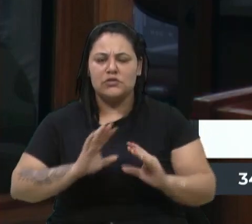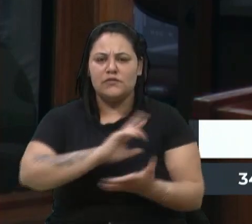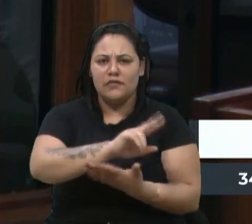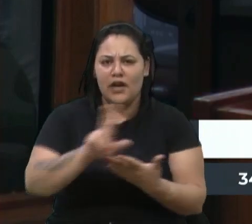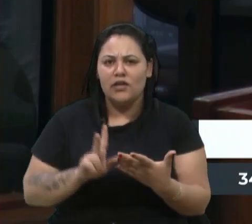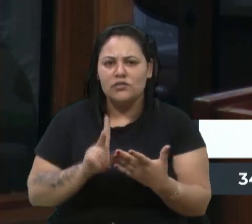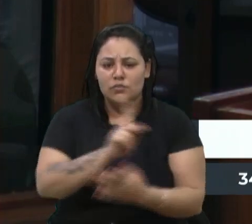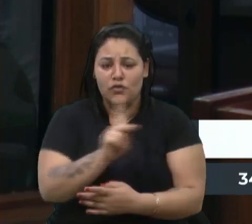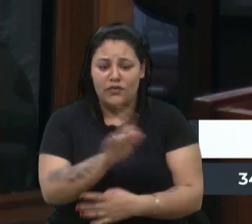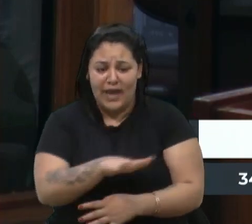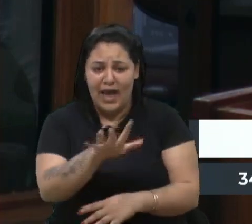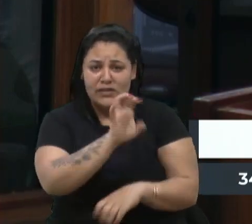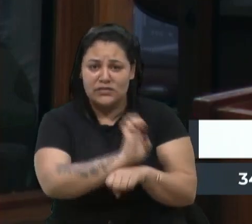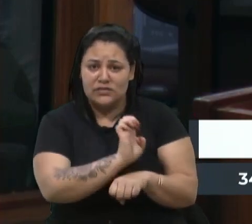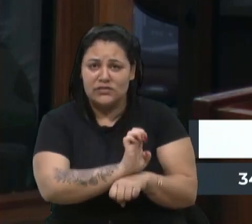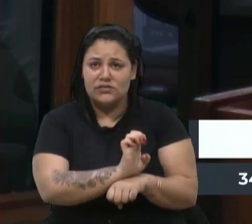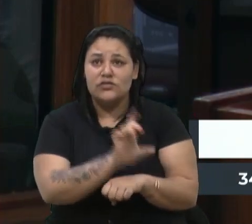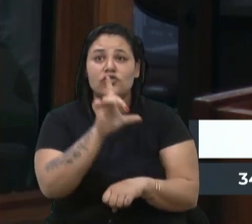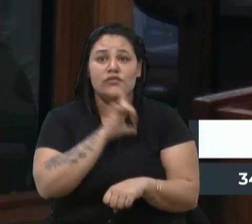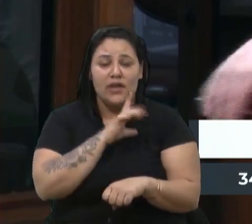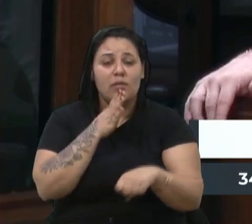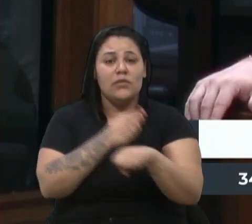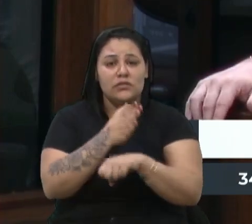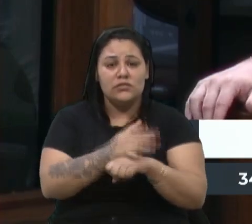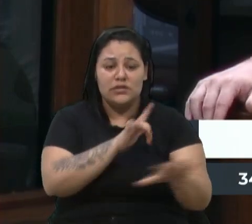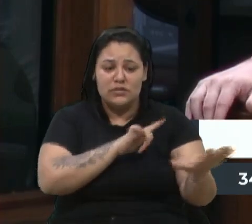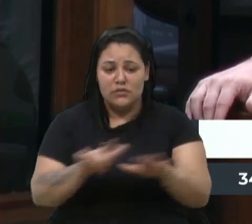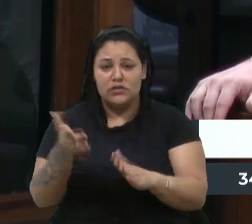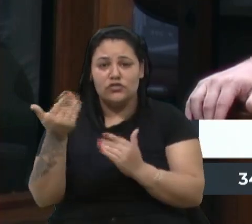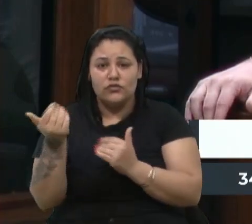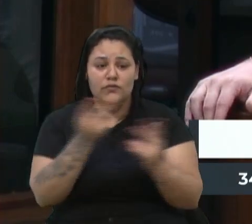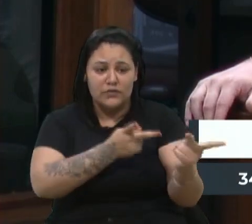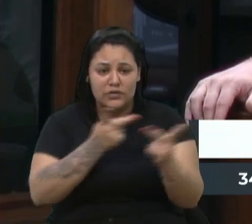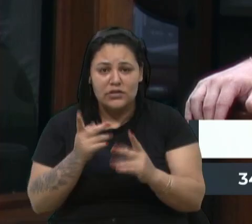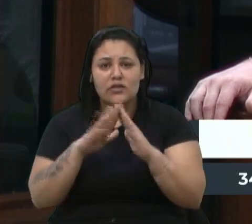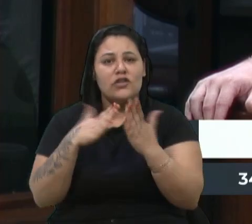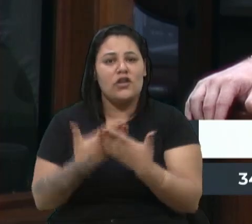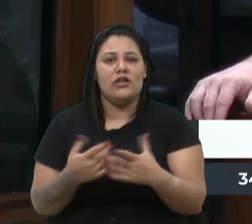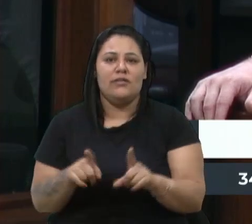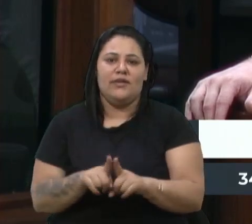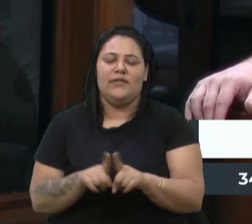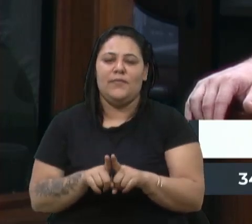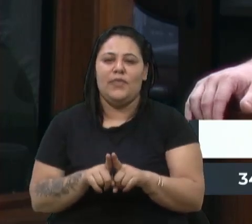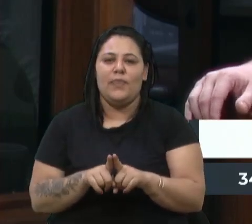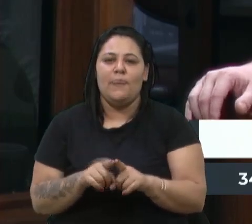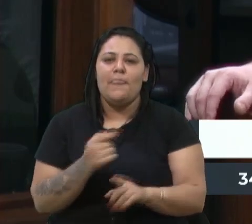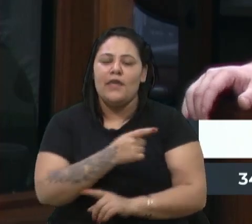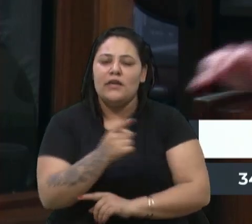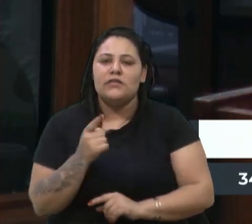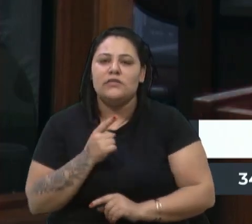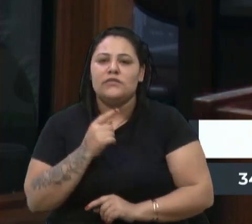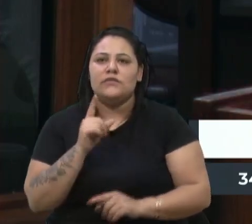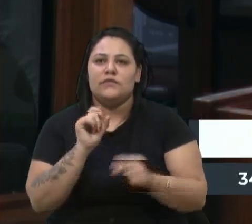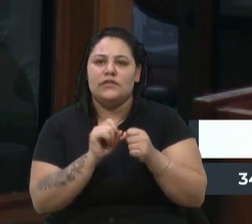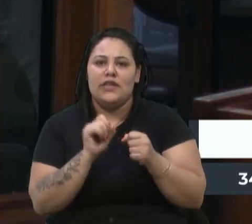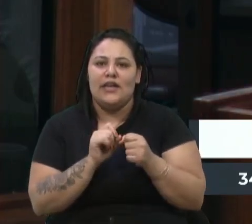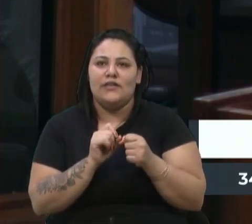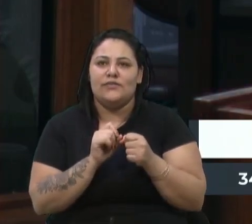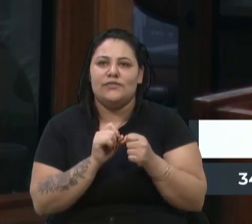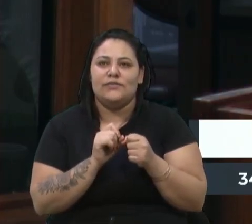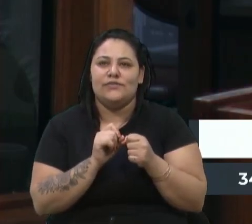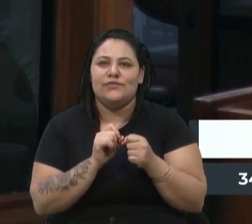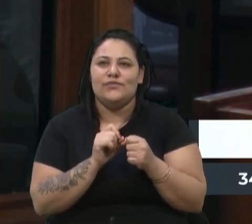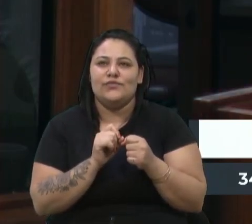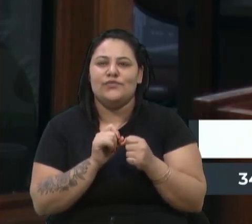que inclusive estiveram na Semana da Juventude visitando esta casa, e eles fizeram um breve ensaio, que eu pude